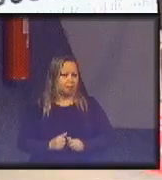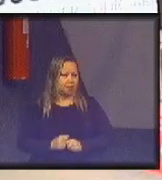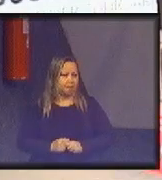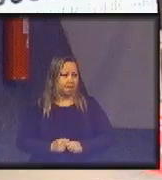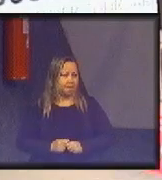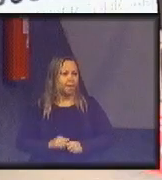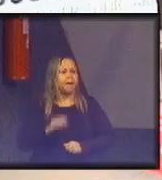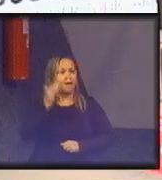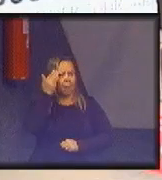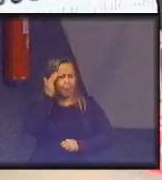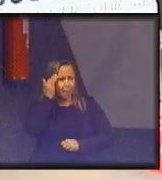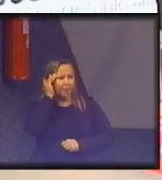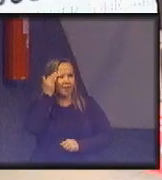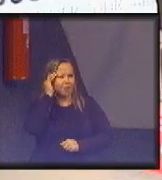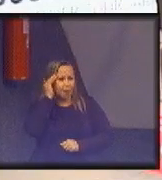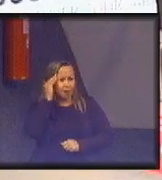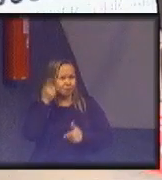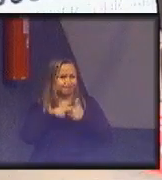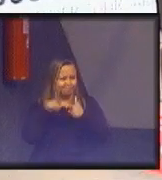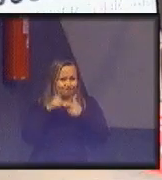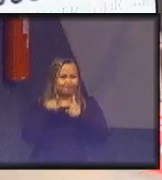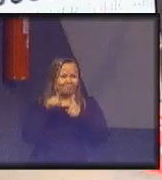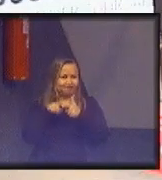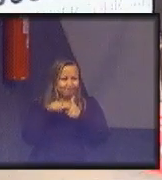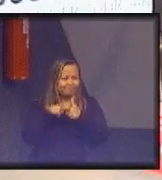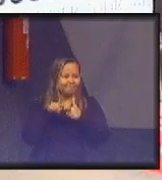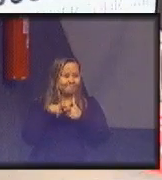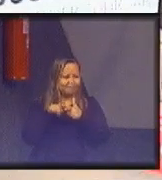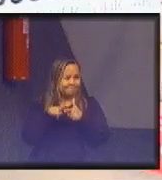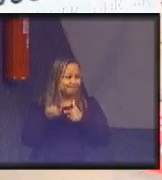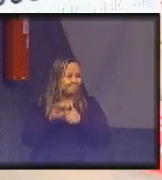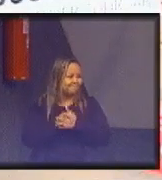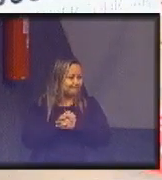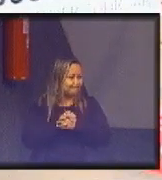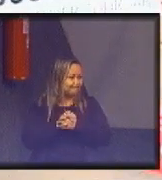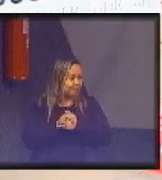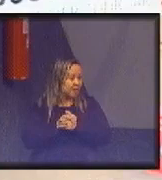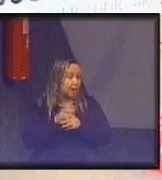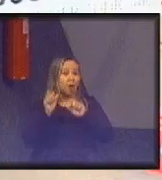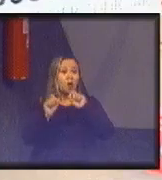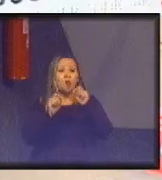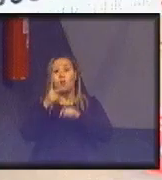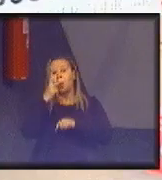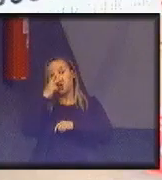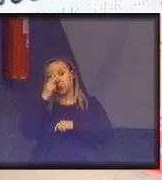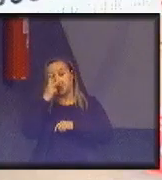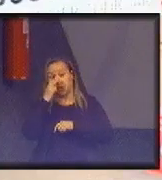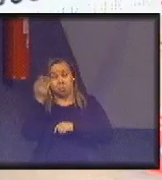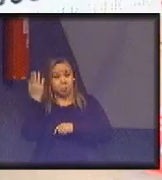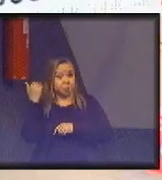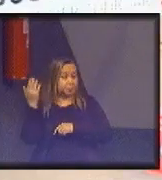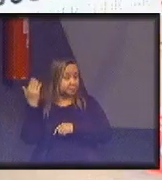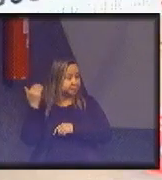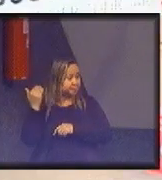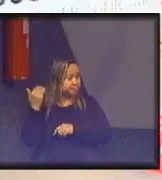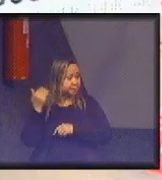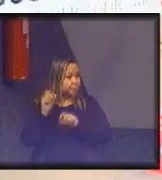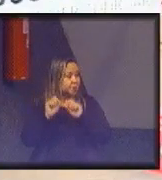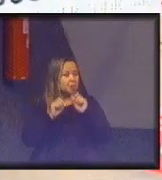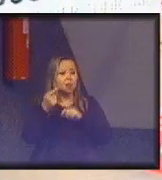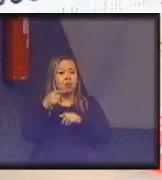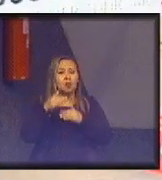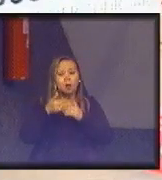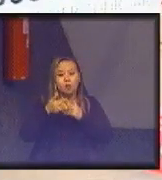Vocês entenderam o tamanho do enrosco? Joia. O que eles achavam que ia